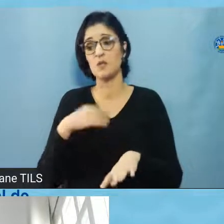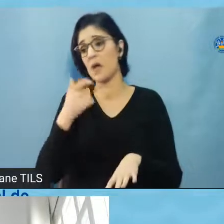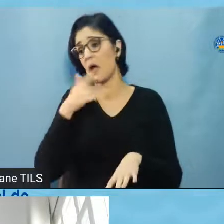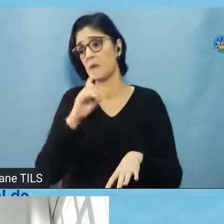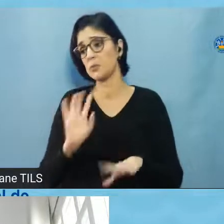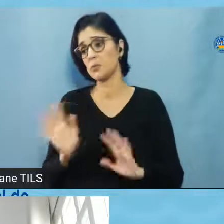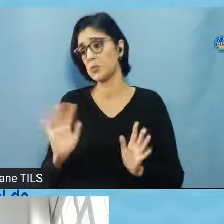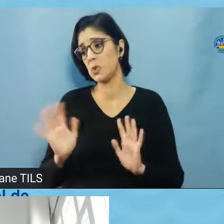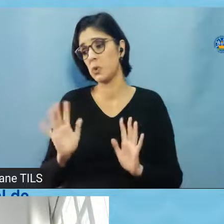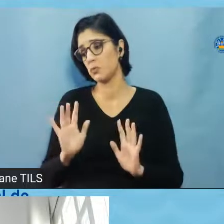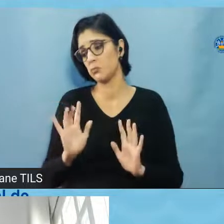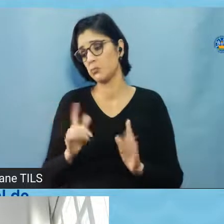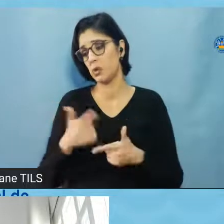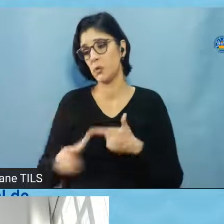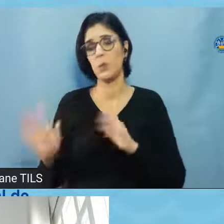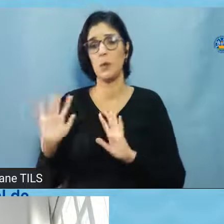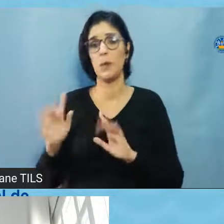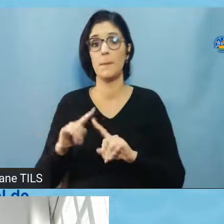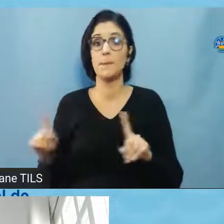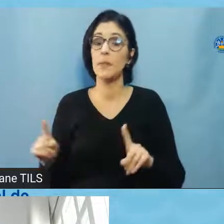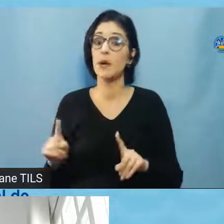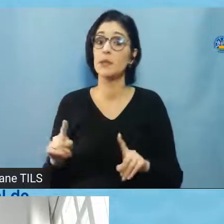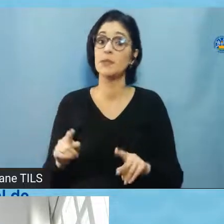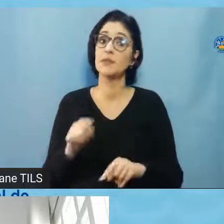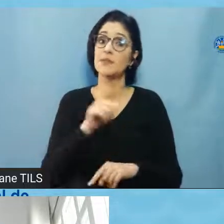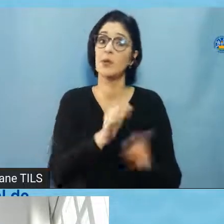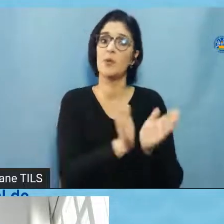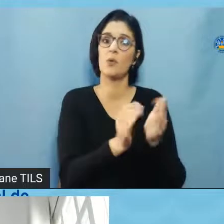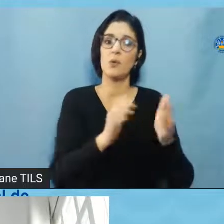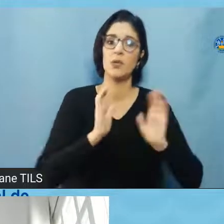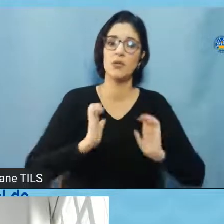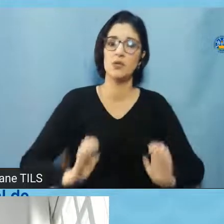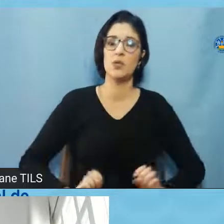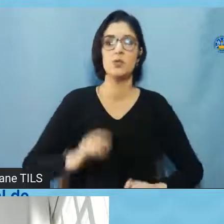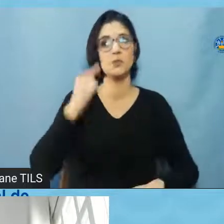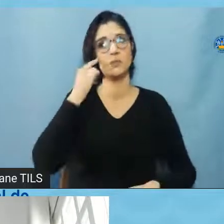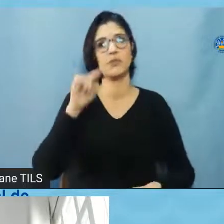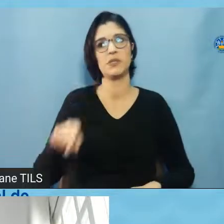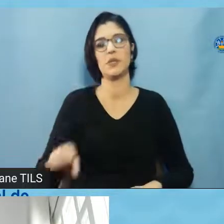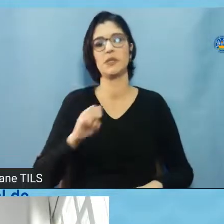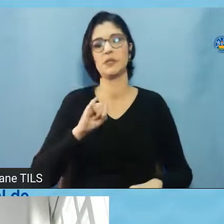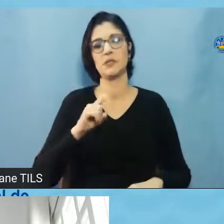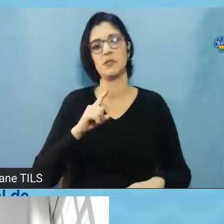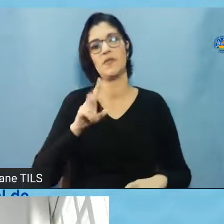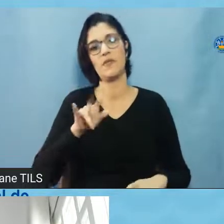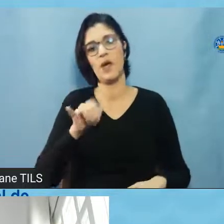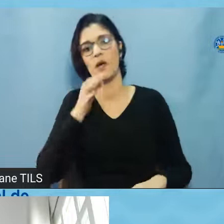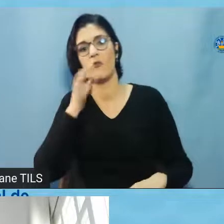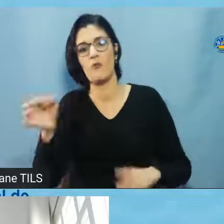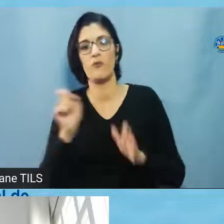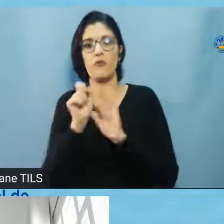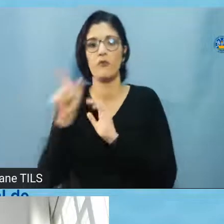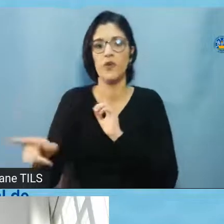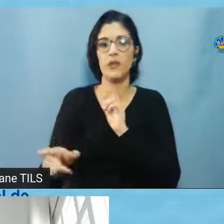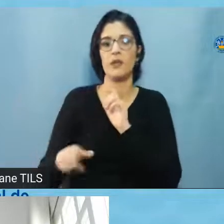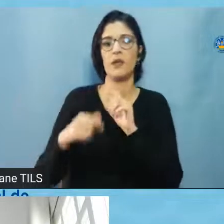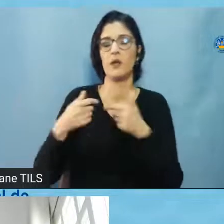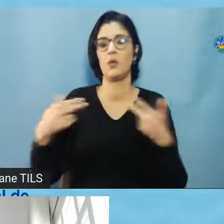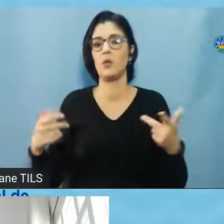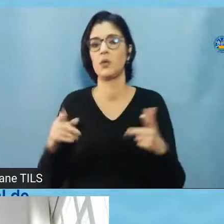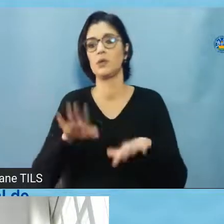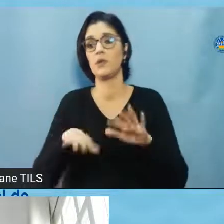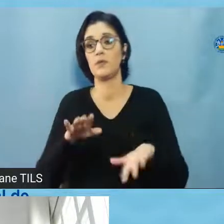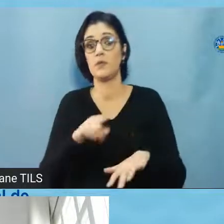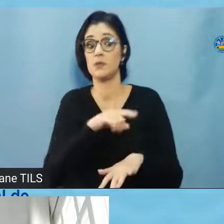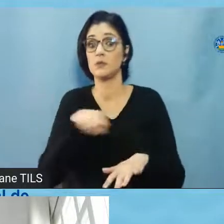ofender por responder e quem faz a avaliação não é o pesquisador, é o comitê de ética, né. Às vezes, por mais inofensiva que possa parecer uma questão para um grupo de pessoas,